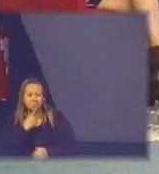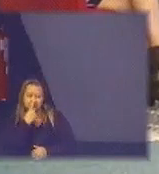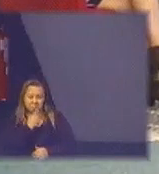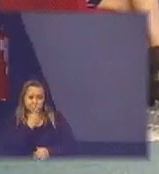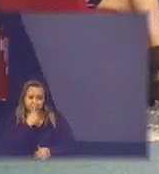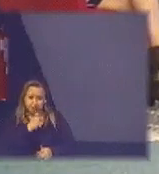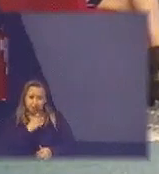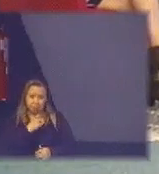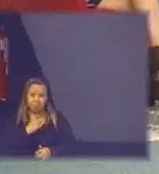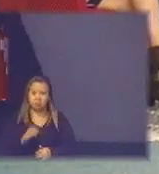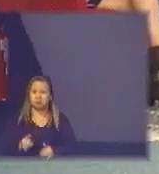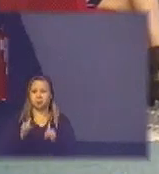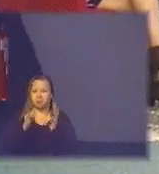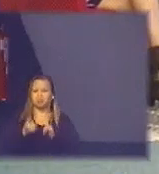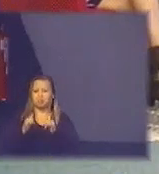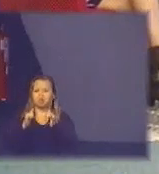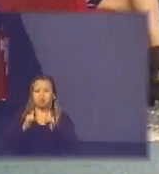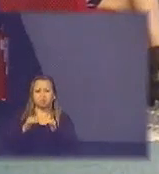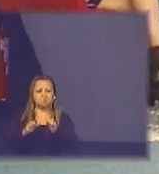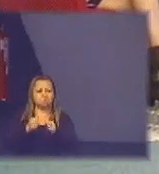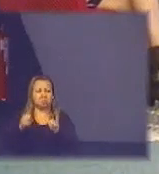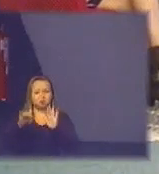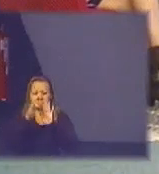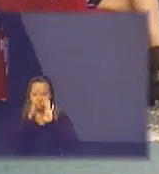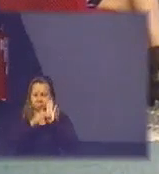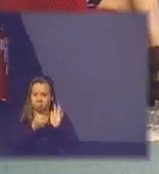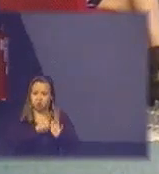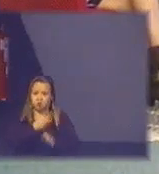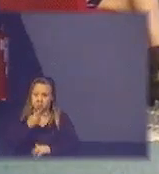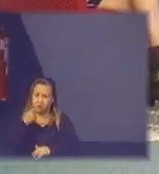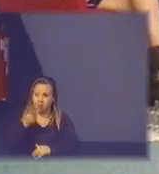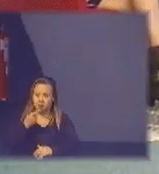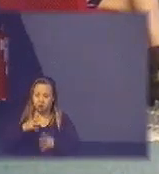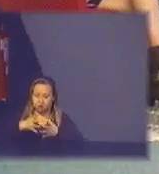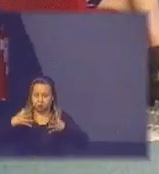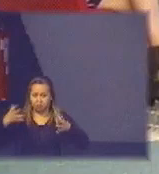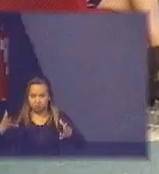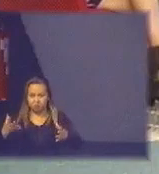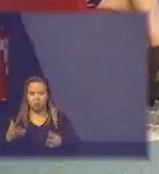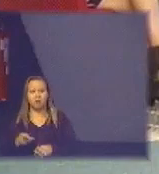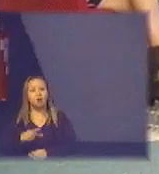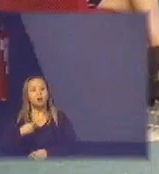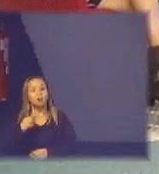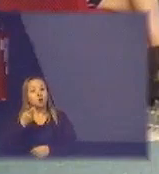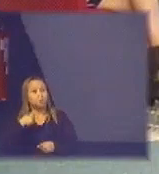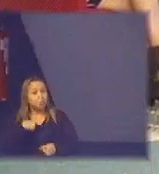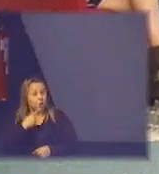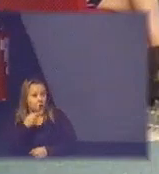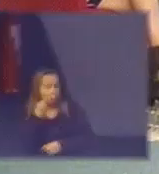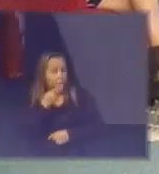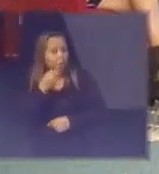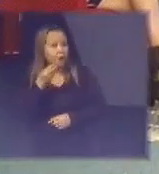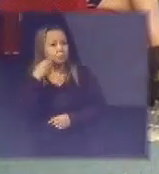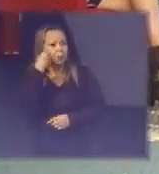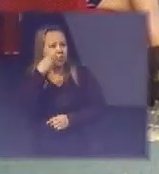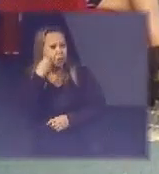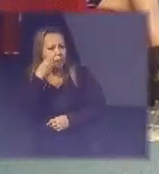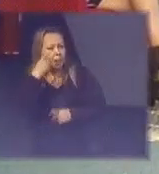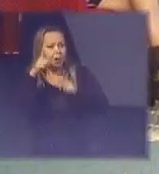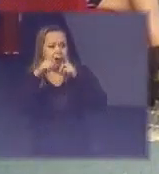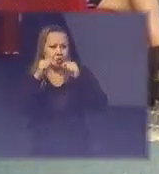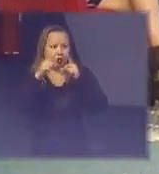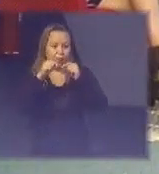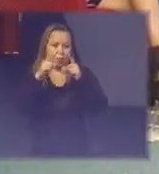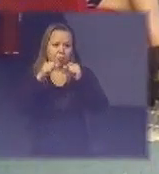os números que vocês viram aqui são números grandiosos mas eu vou falar da minha experiência aqui em Brasília e eu sou professor da universidade há mais de 20 anos